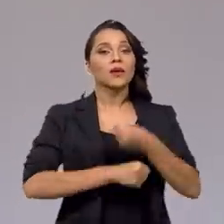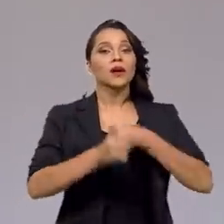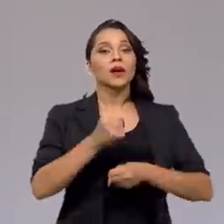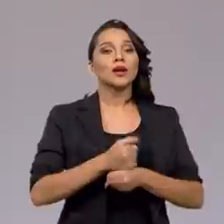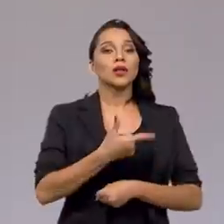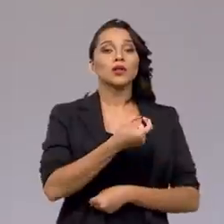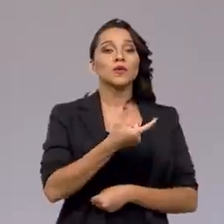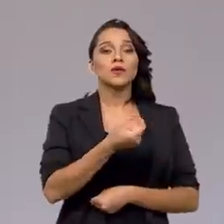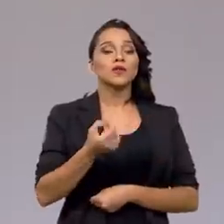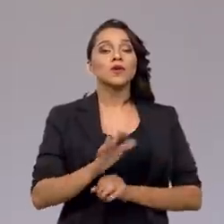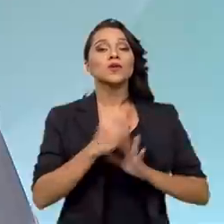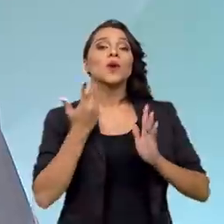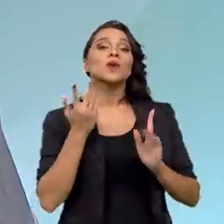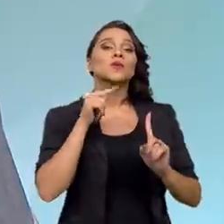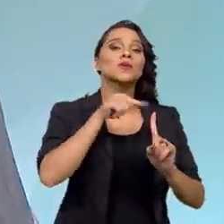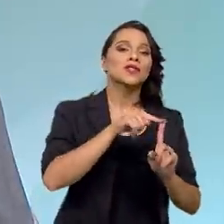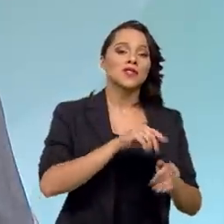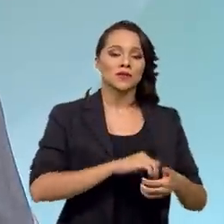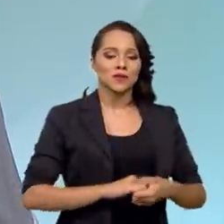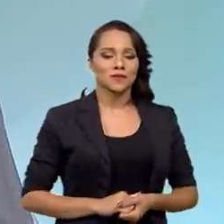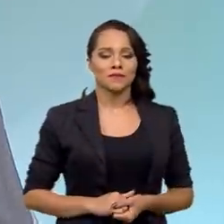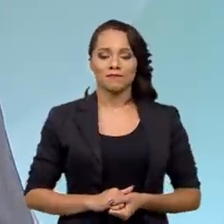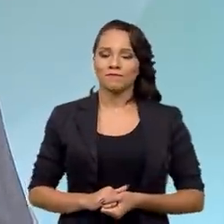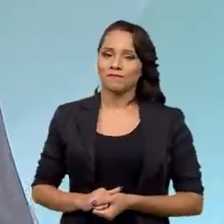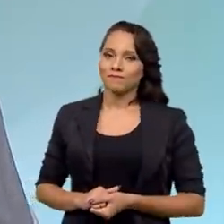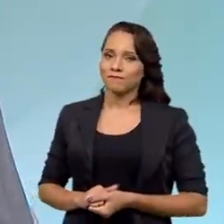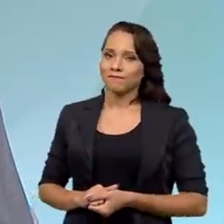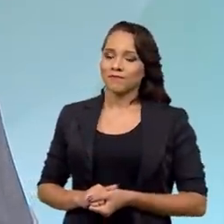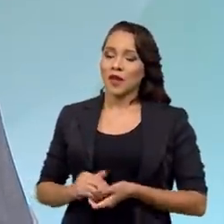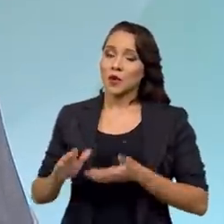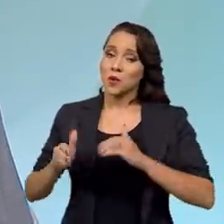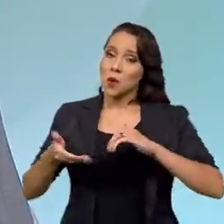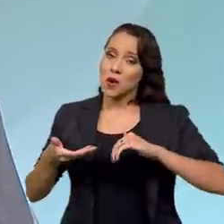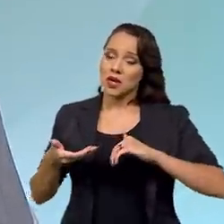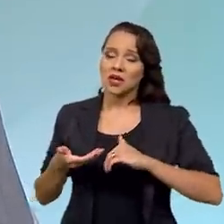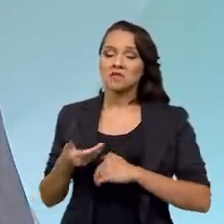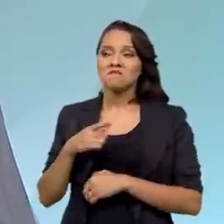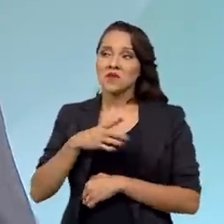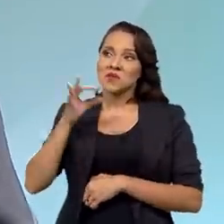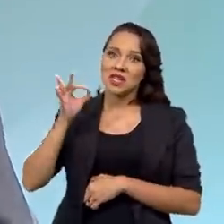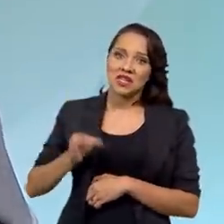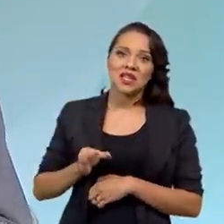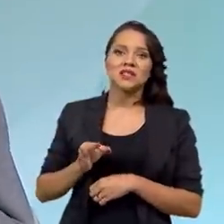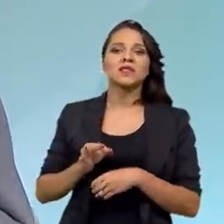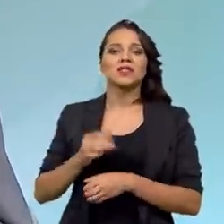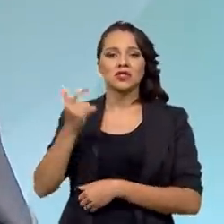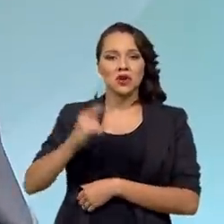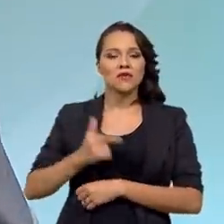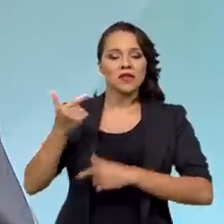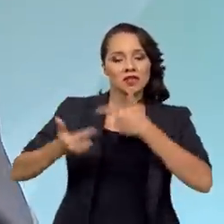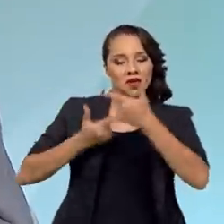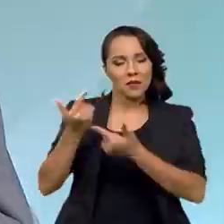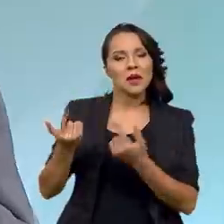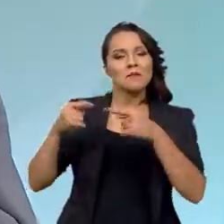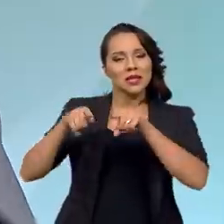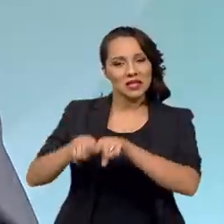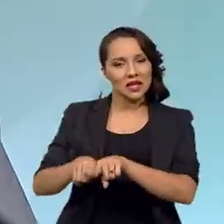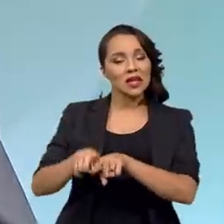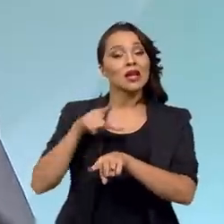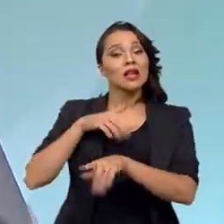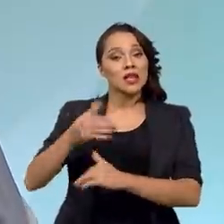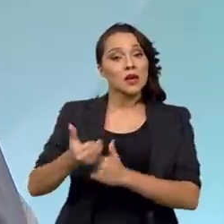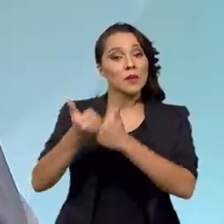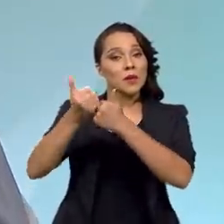quais são as metas, Saksida? No Congresso Nacional, tenho certeza que, novamente, vamos trabalhar em parceria, vamos ter o